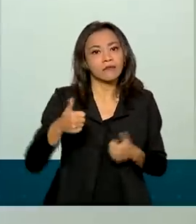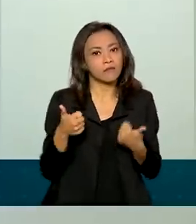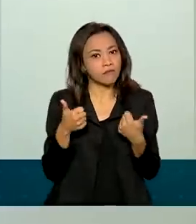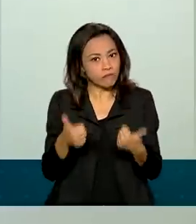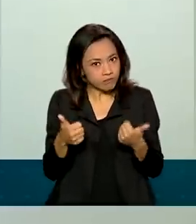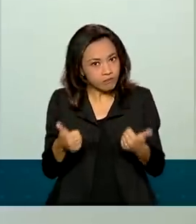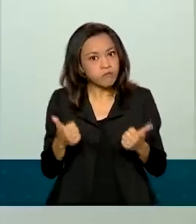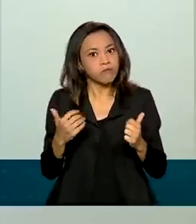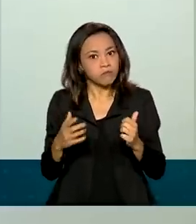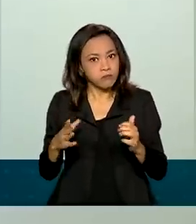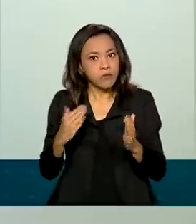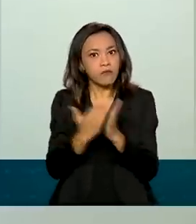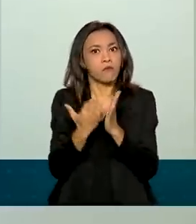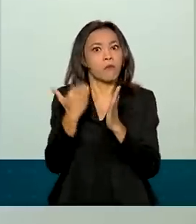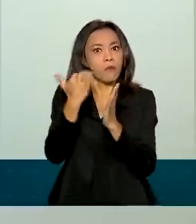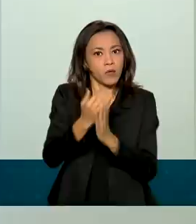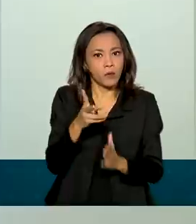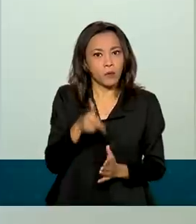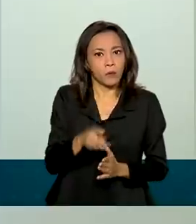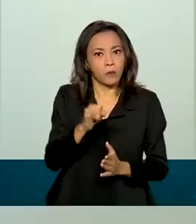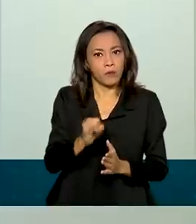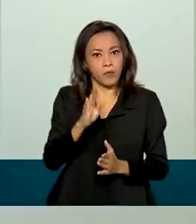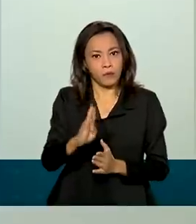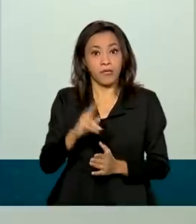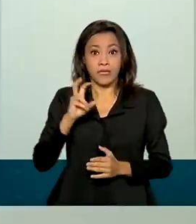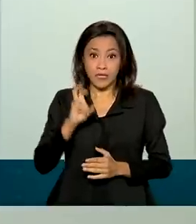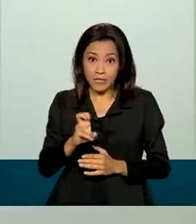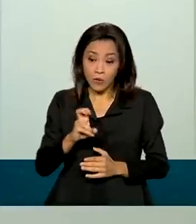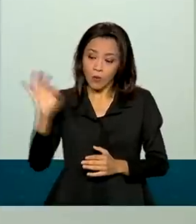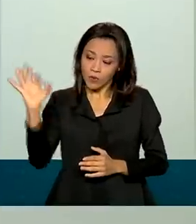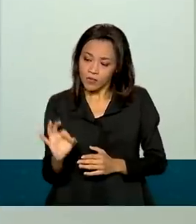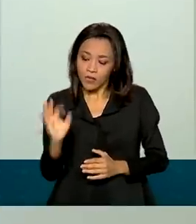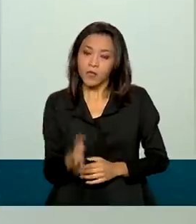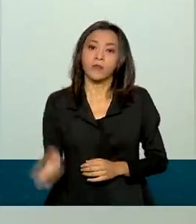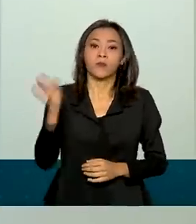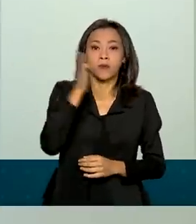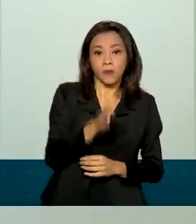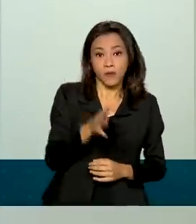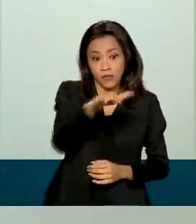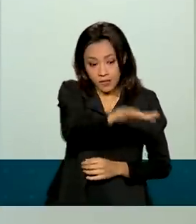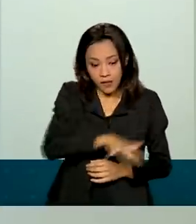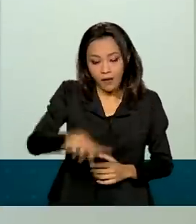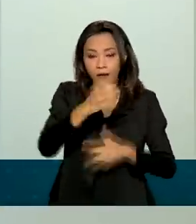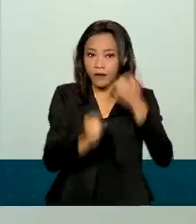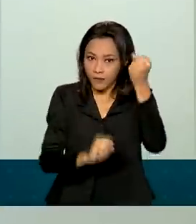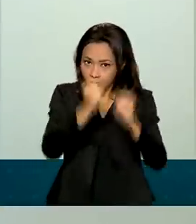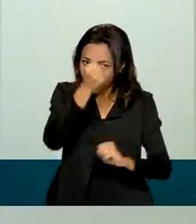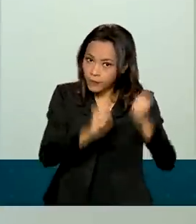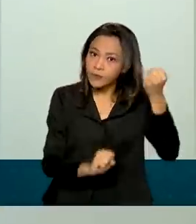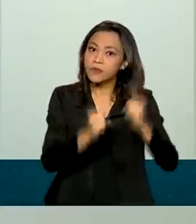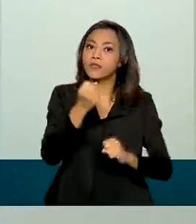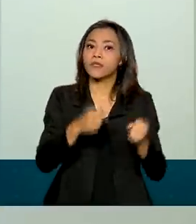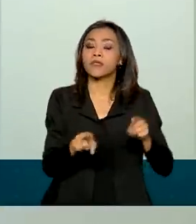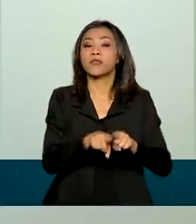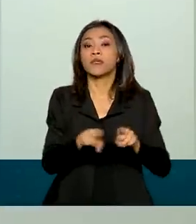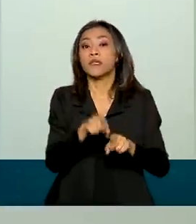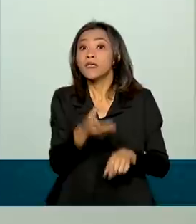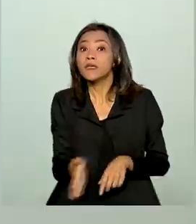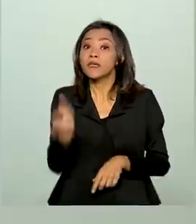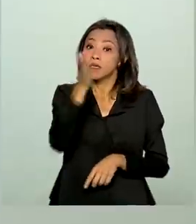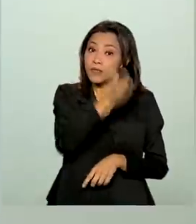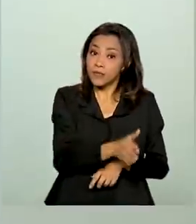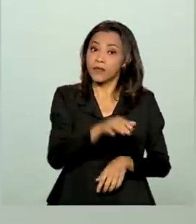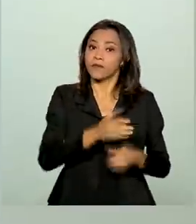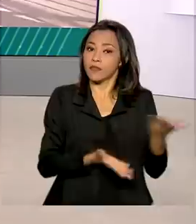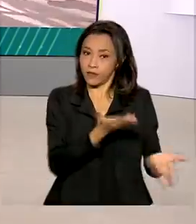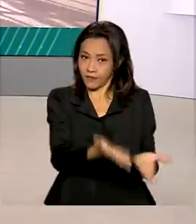crescimento do PIB no primeiro trimestre, com 5% de aumento, seguido do setor industrial e depois do setor de